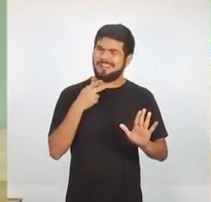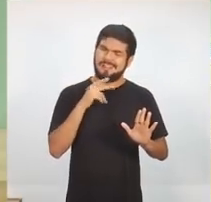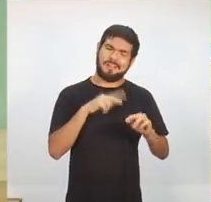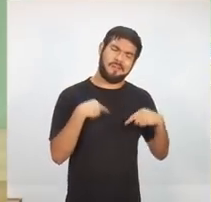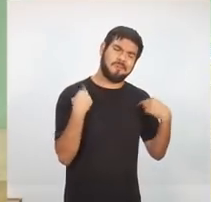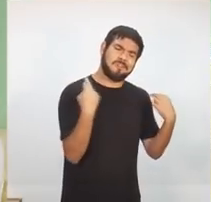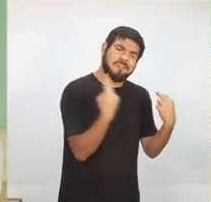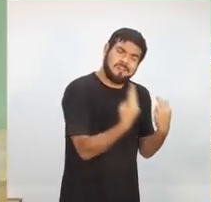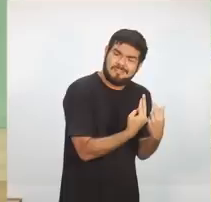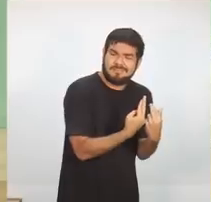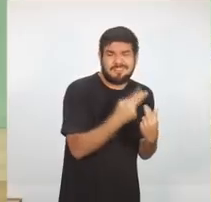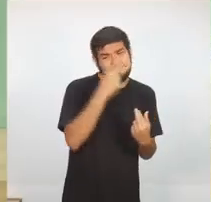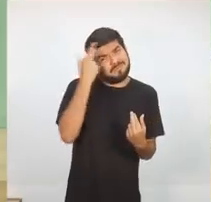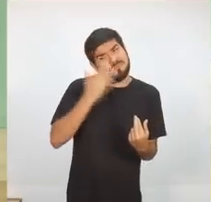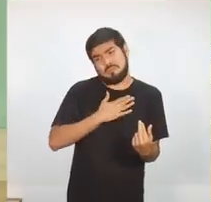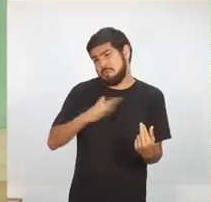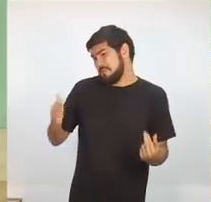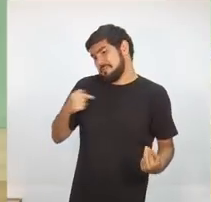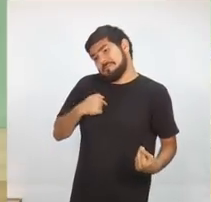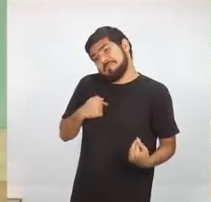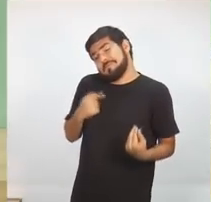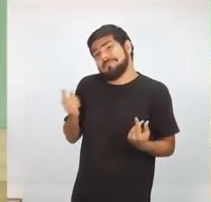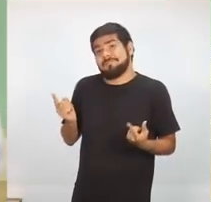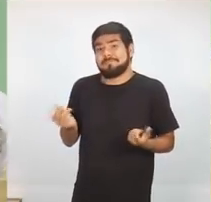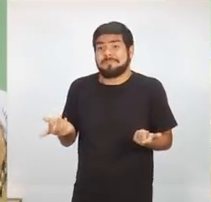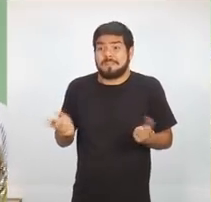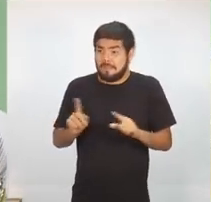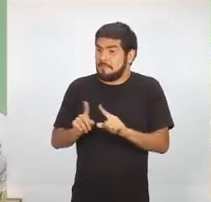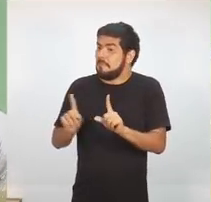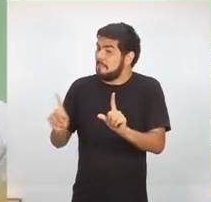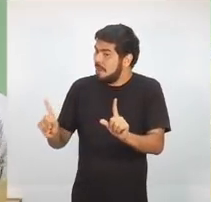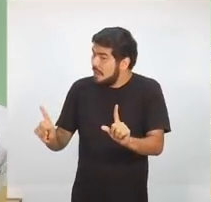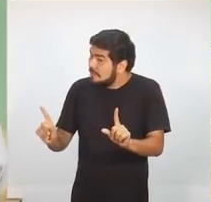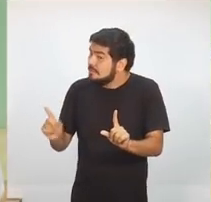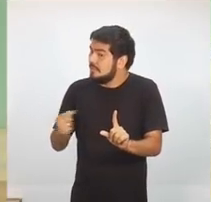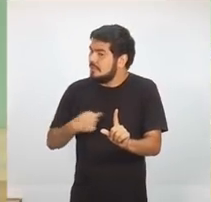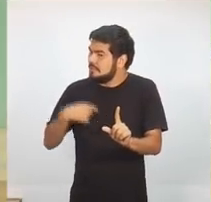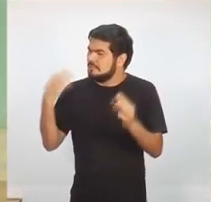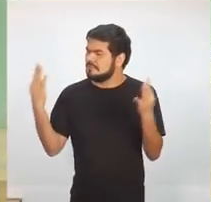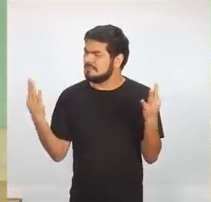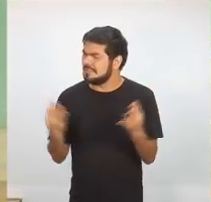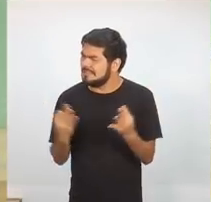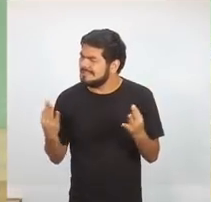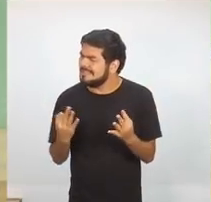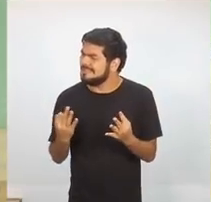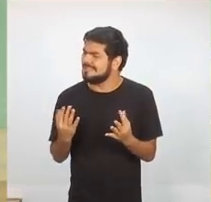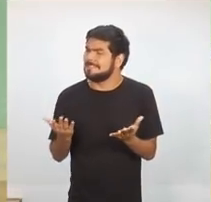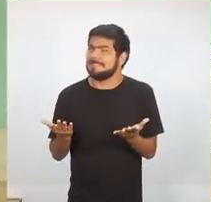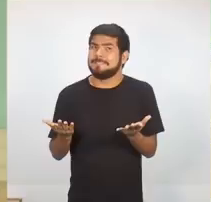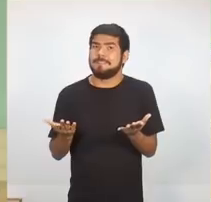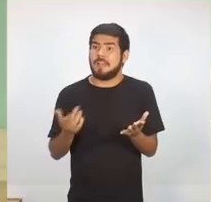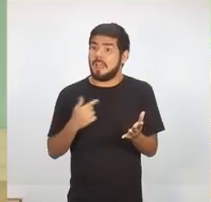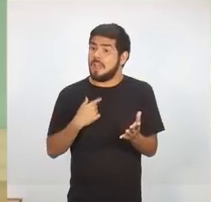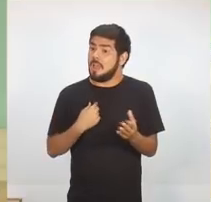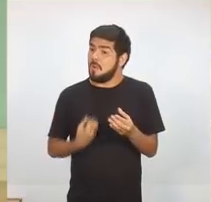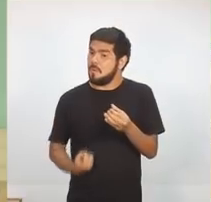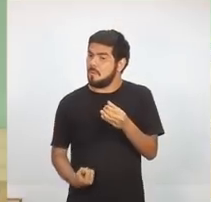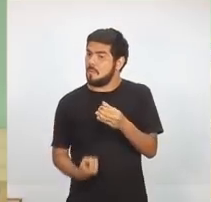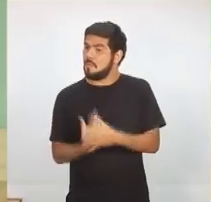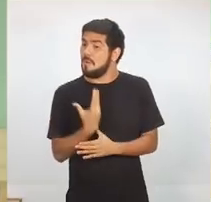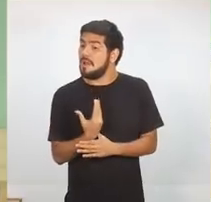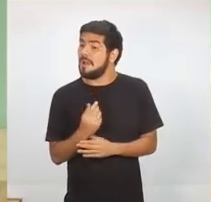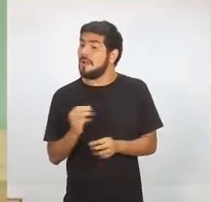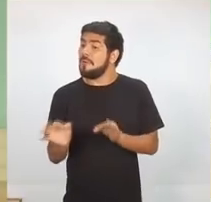as pessoas podem até não gostar de mim, mas uma coisa, eu tenho certeza, Eu implantei um programa